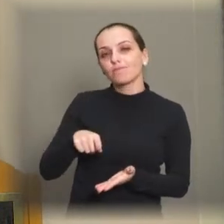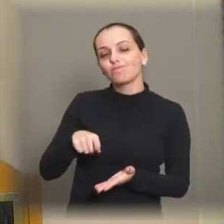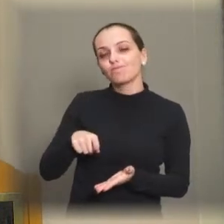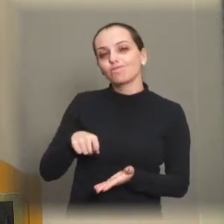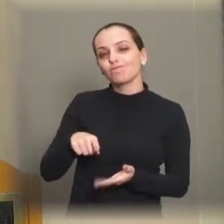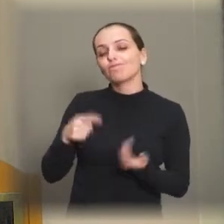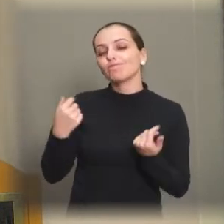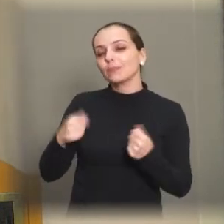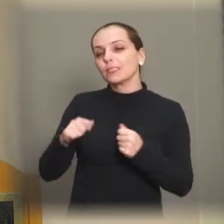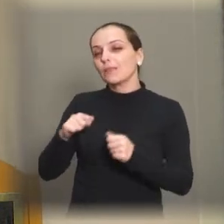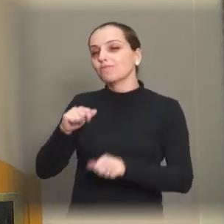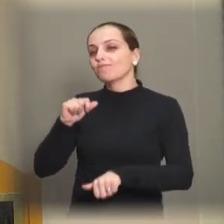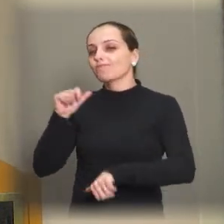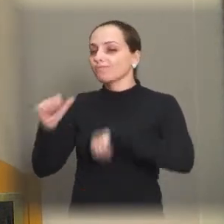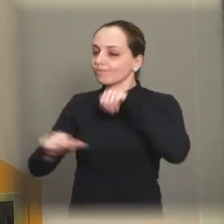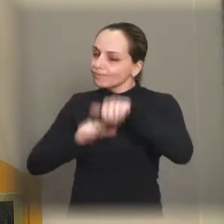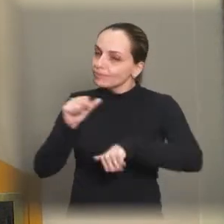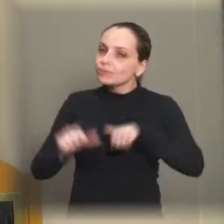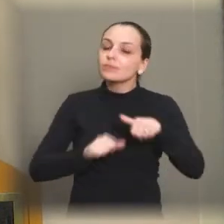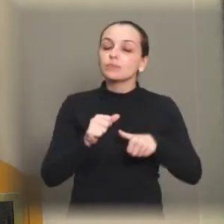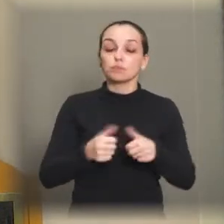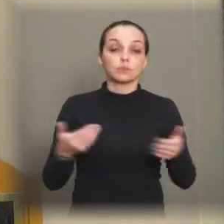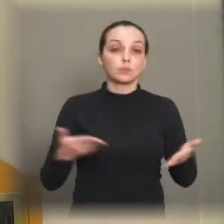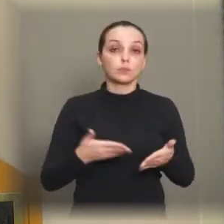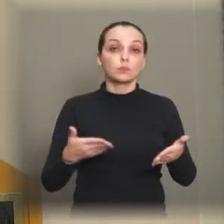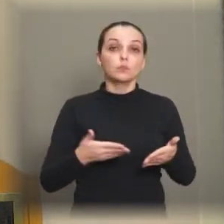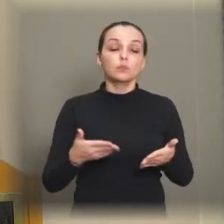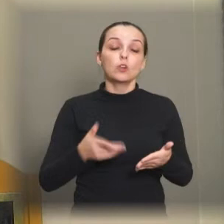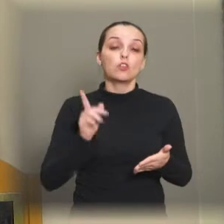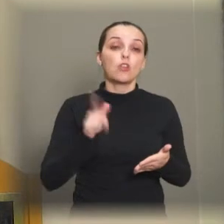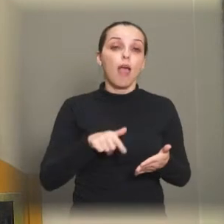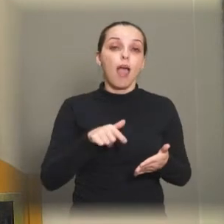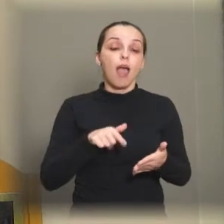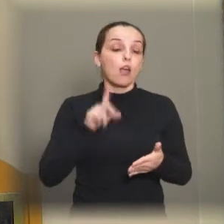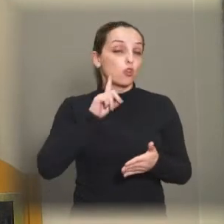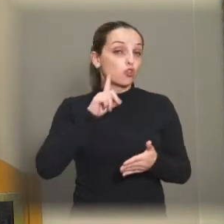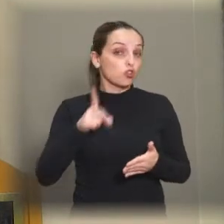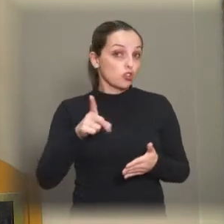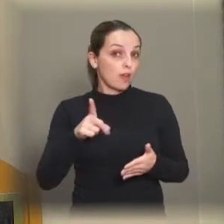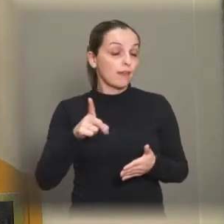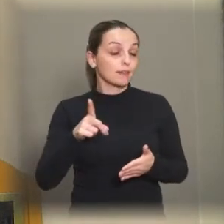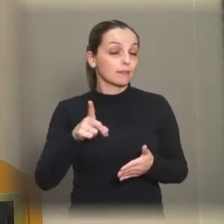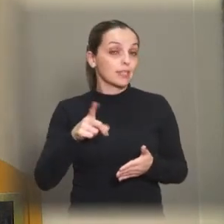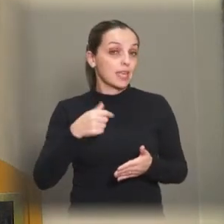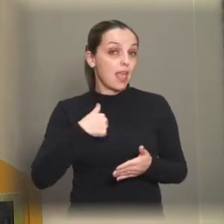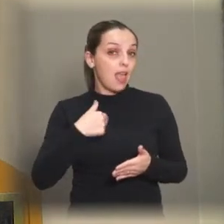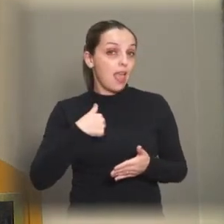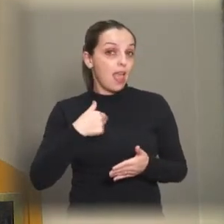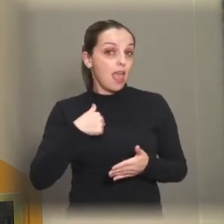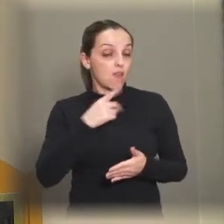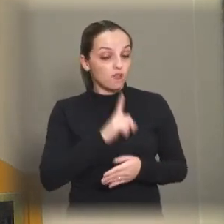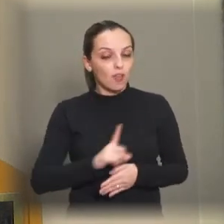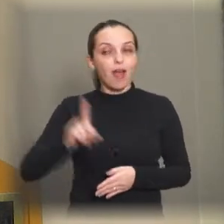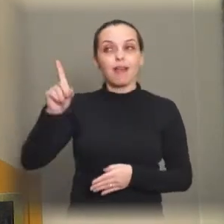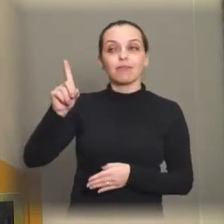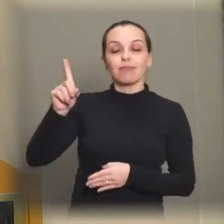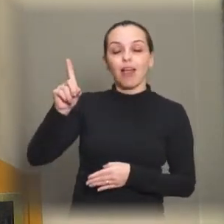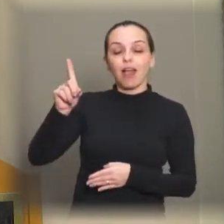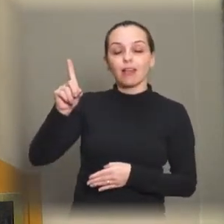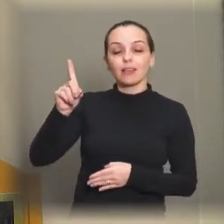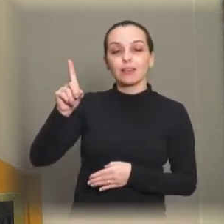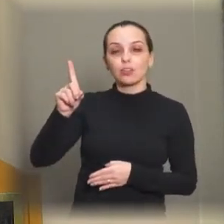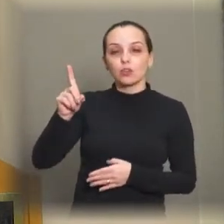que precisa ser revisto. Hoje é um dia daqueles que eu saio dessa